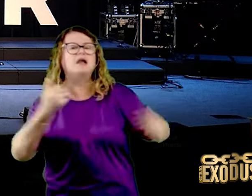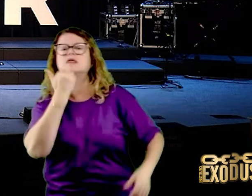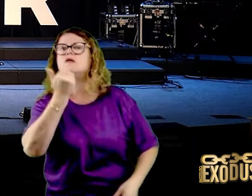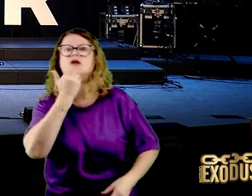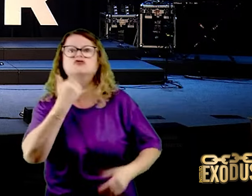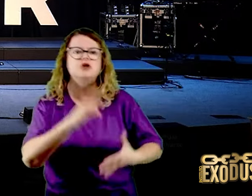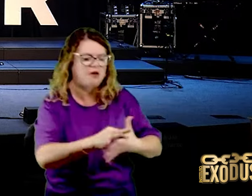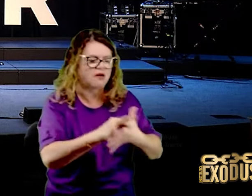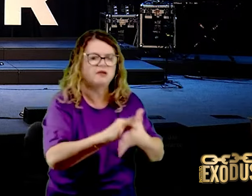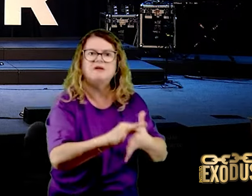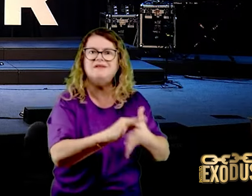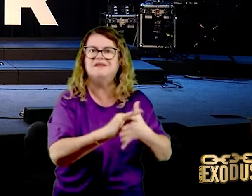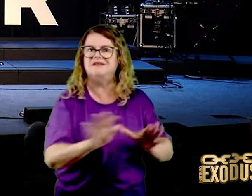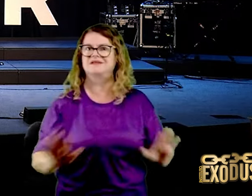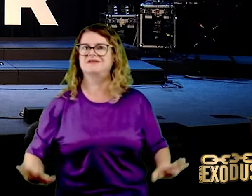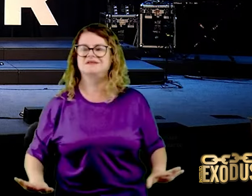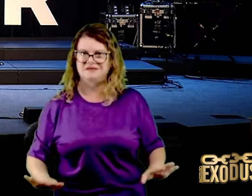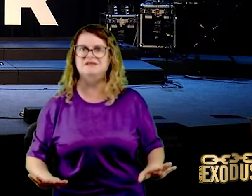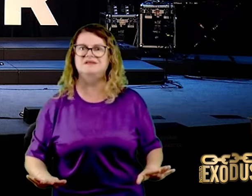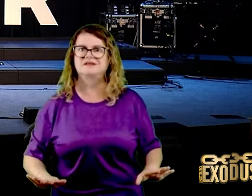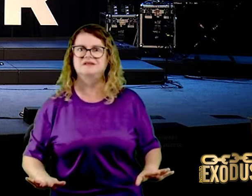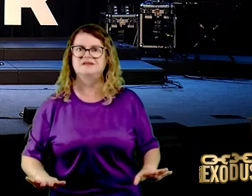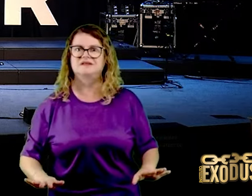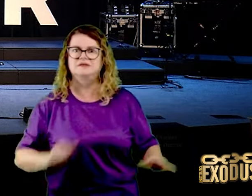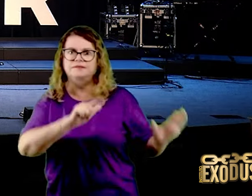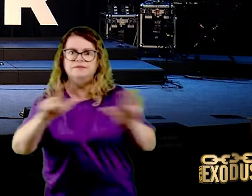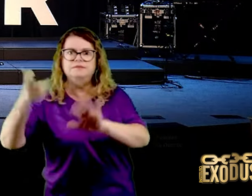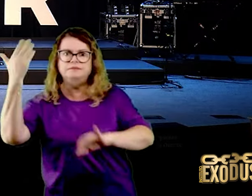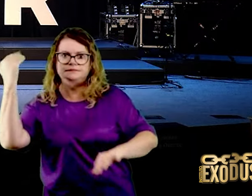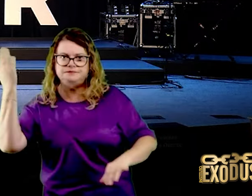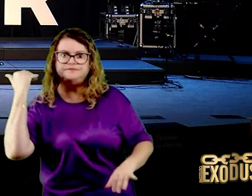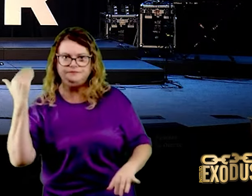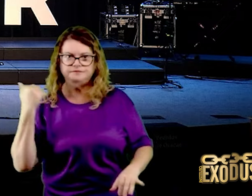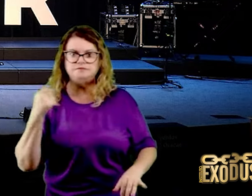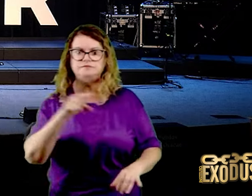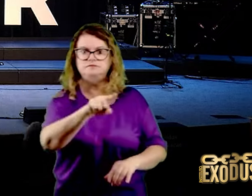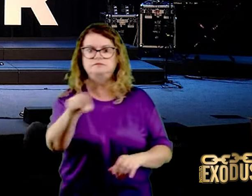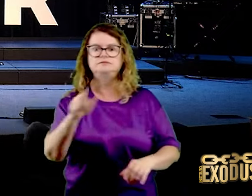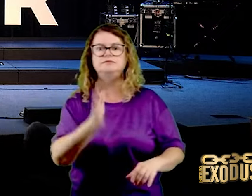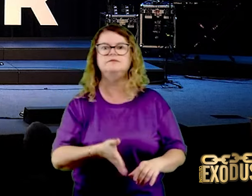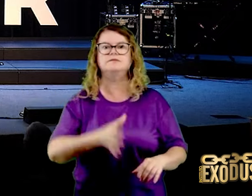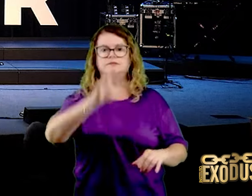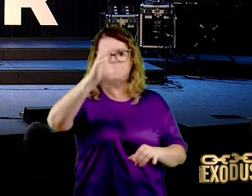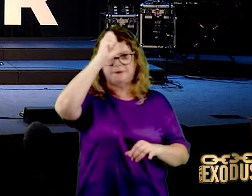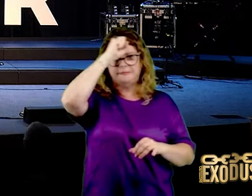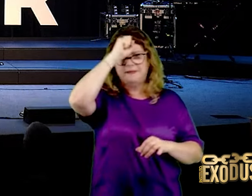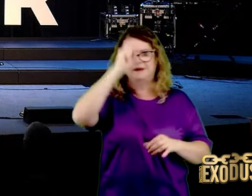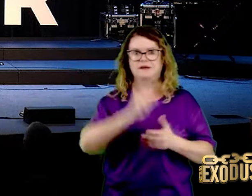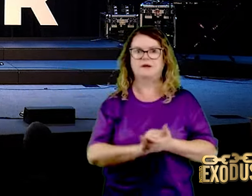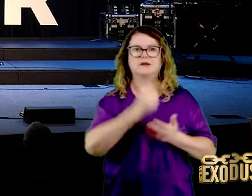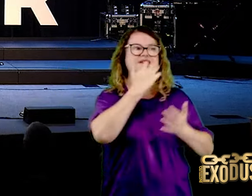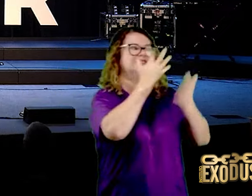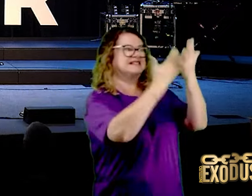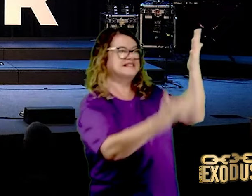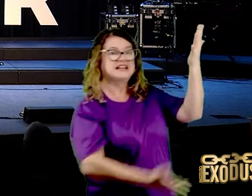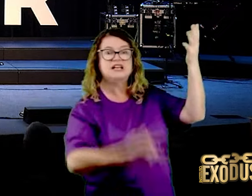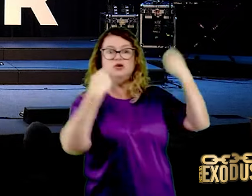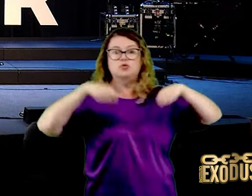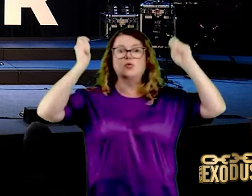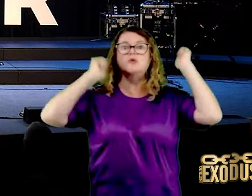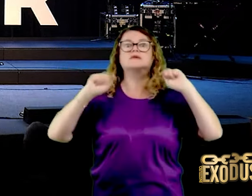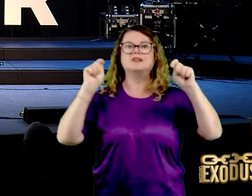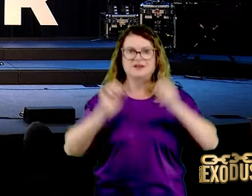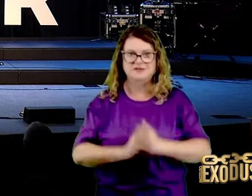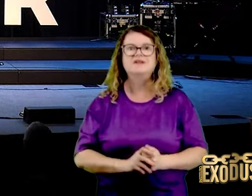espirituais, você já aprendeu na semana passada. Olha, sangue do cordeiro, eles venceram pelo sangue do